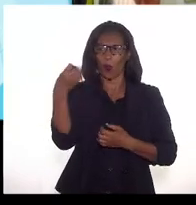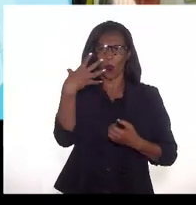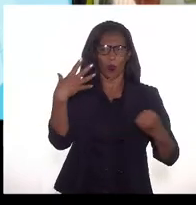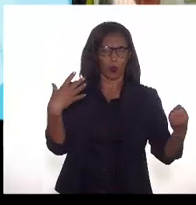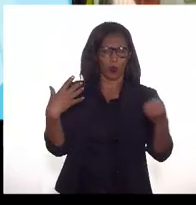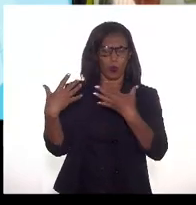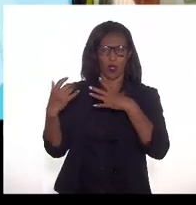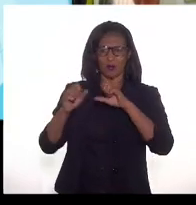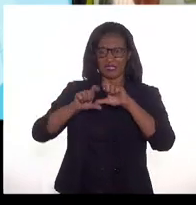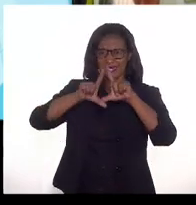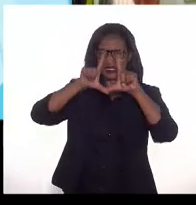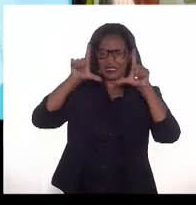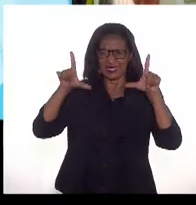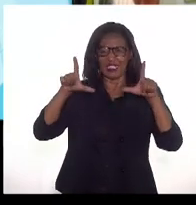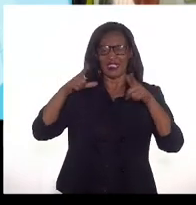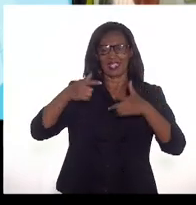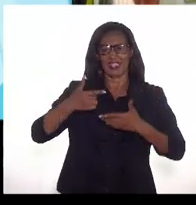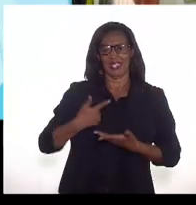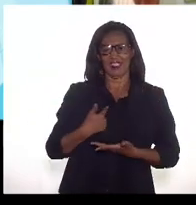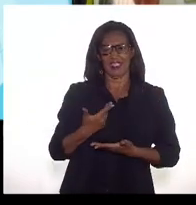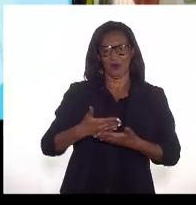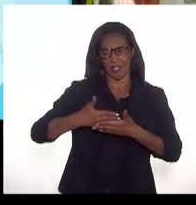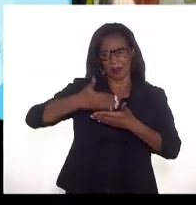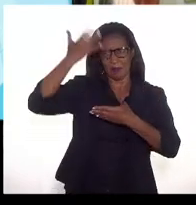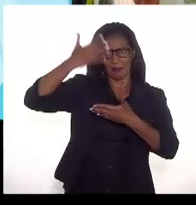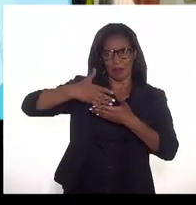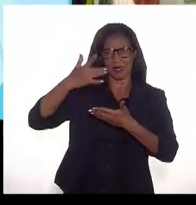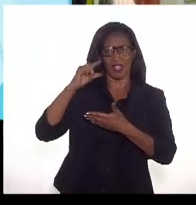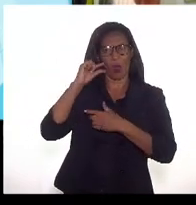totalidade, então, eu vou ter que ficar abaixando aos poucos.